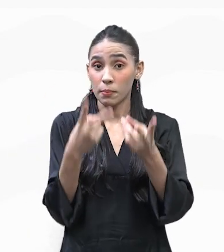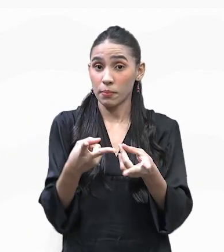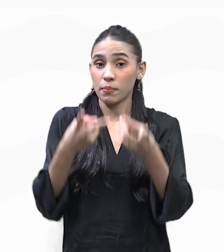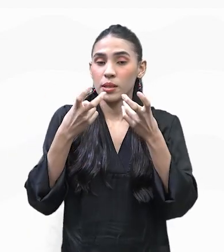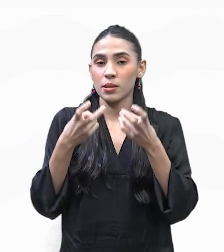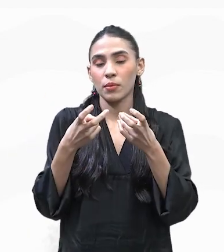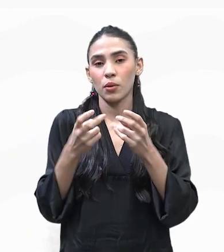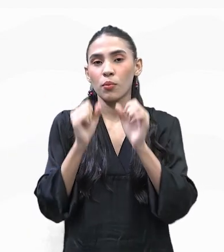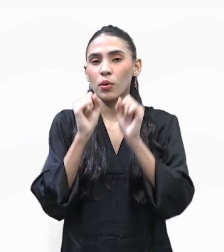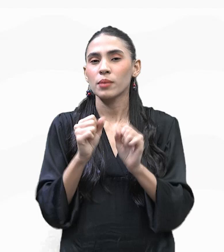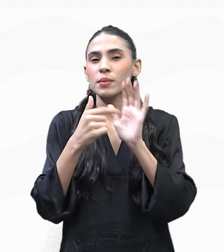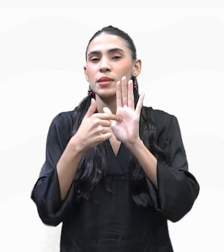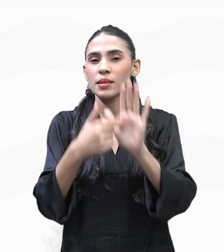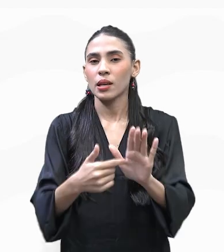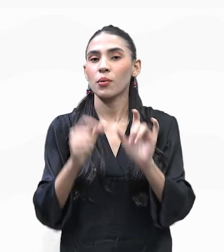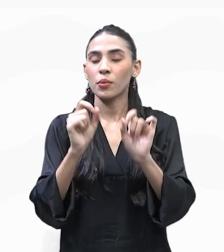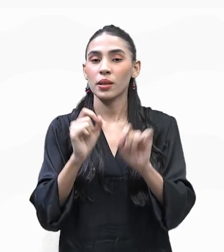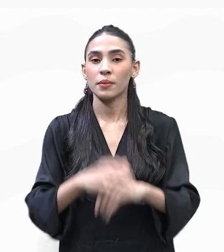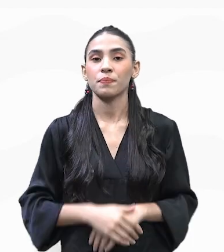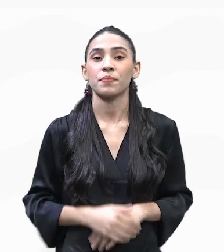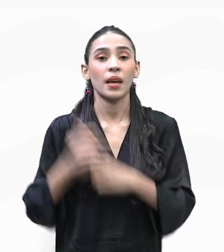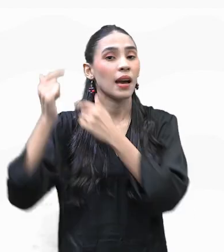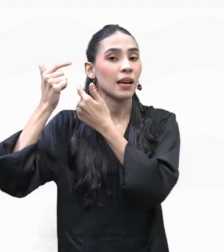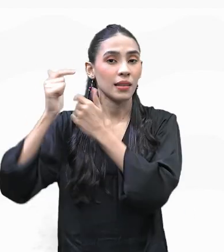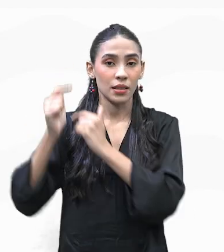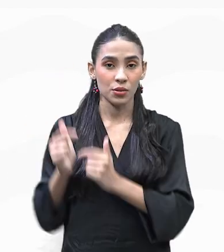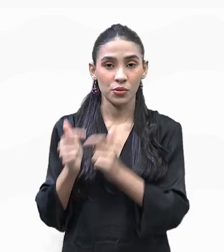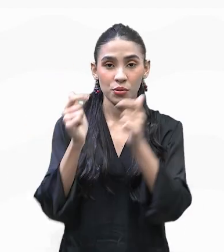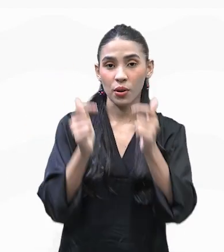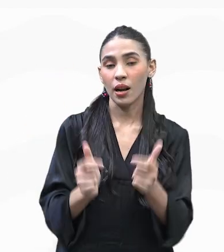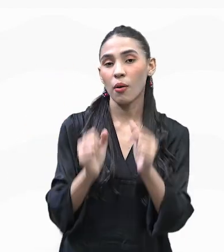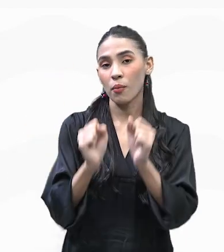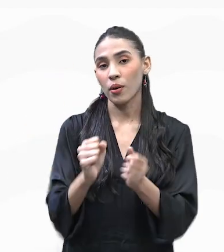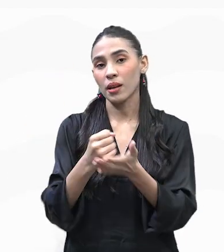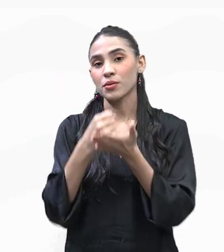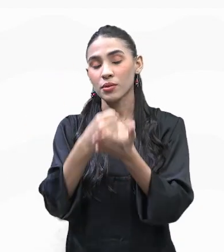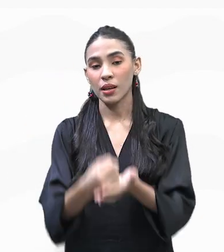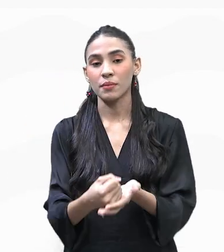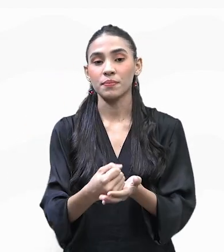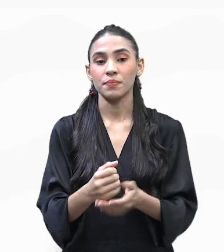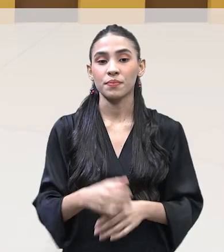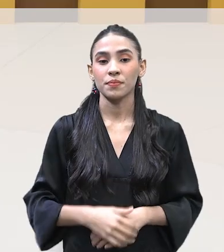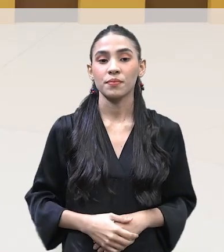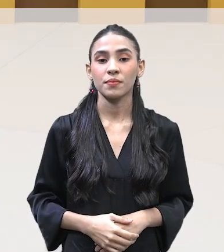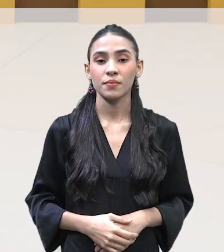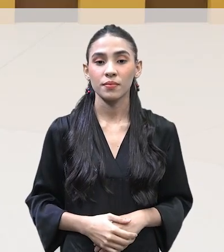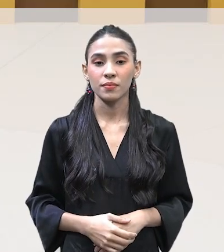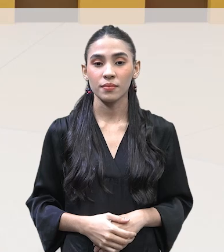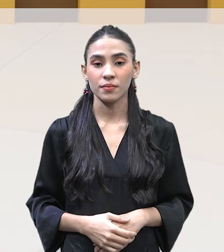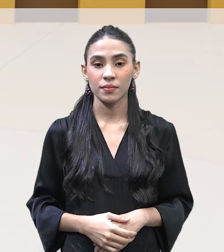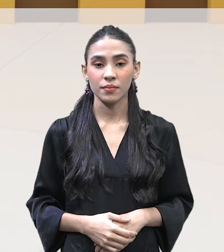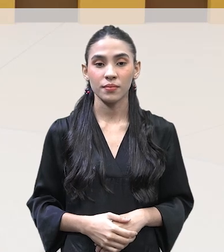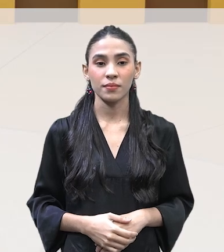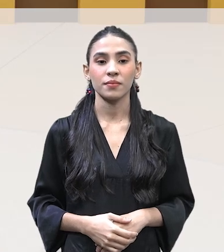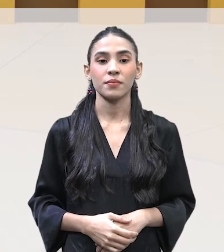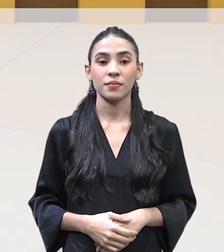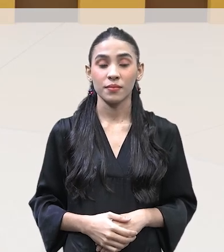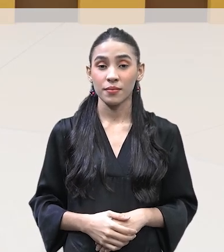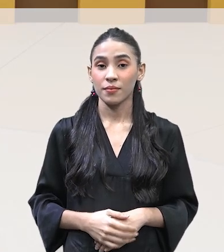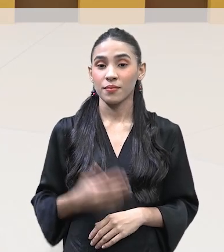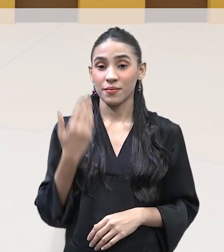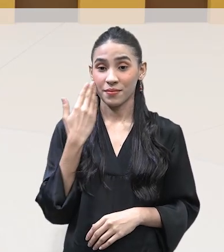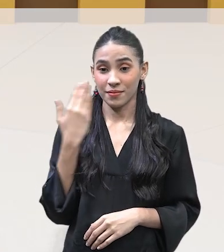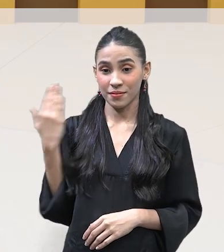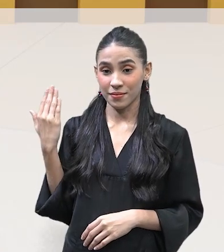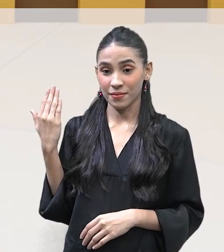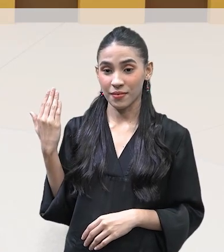colocar o quê para vocês? Dessas nossas tradições locais que podem nos ajudar. Vamos ver aqui o que nós trouxemos de imagem para vocês. Olha